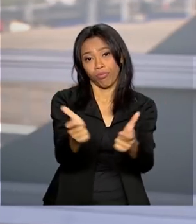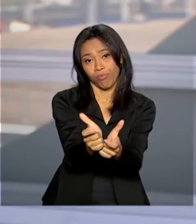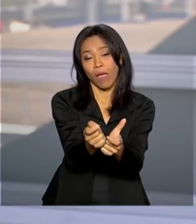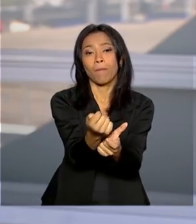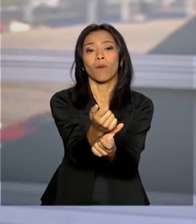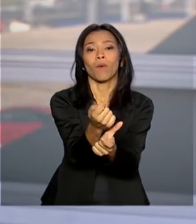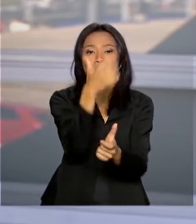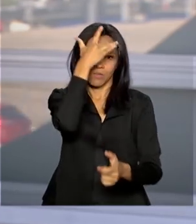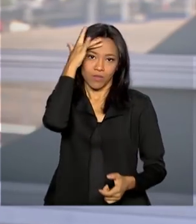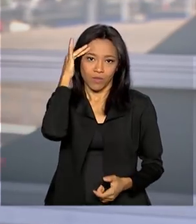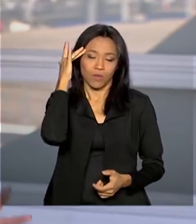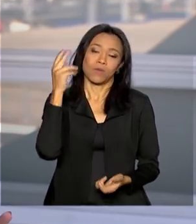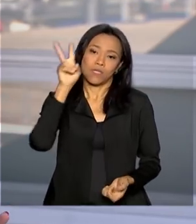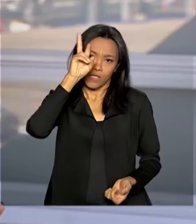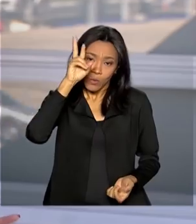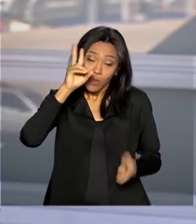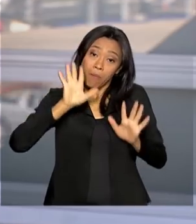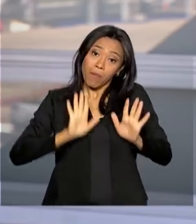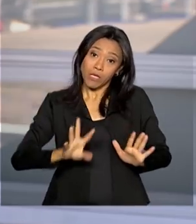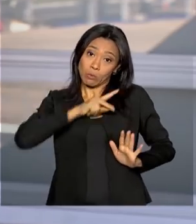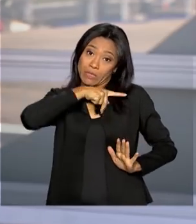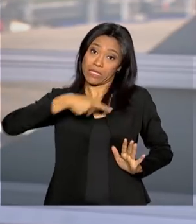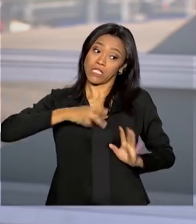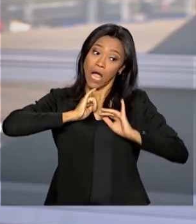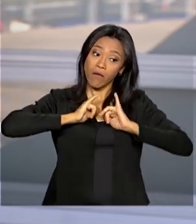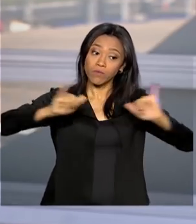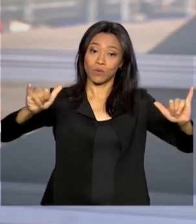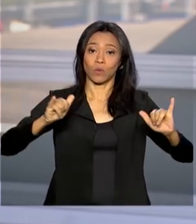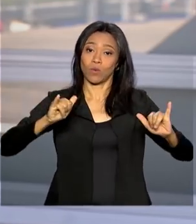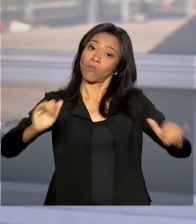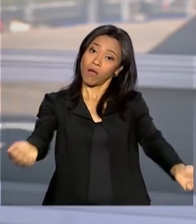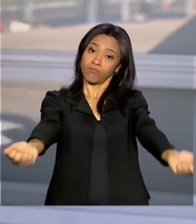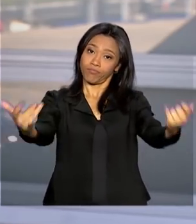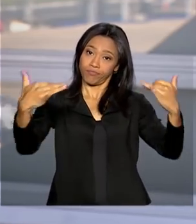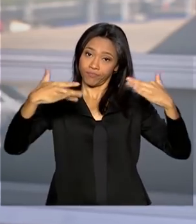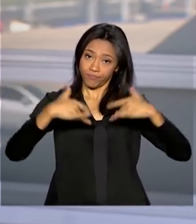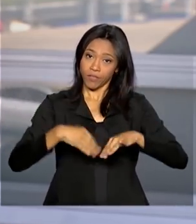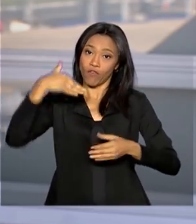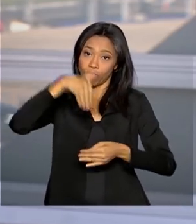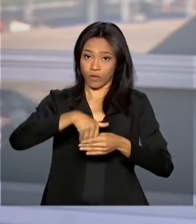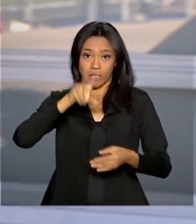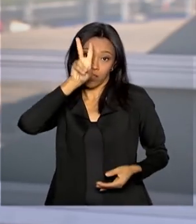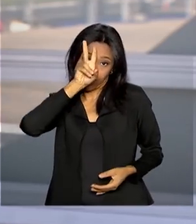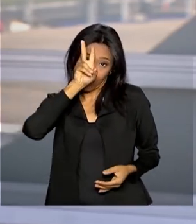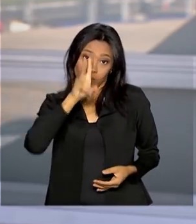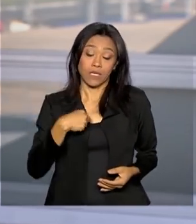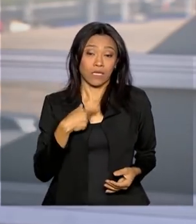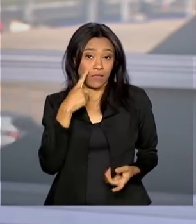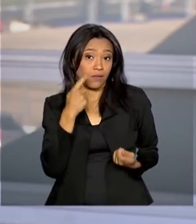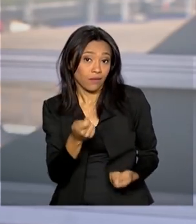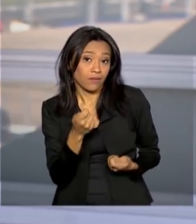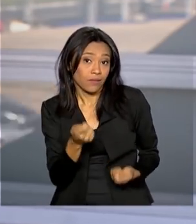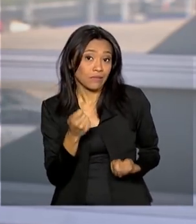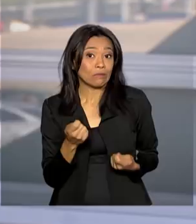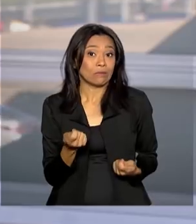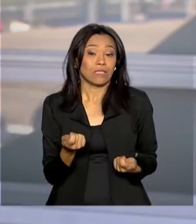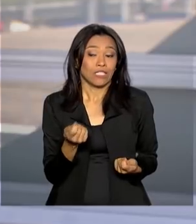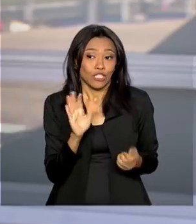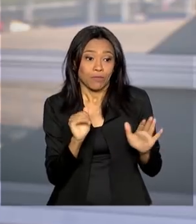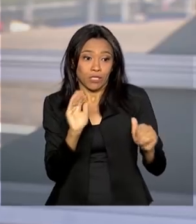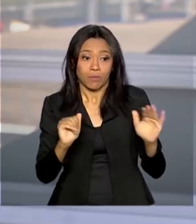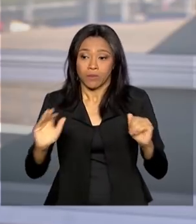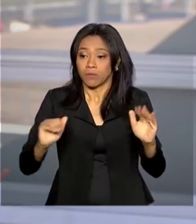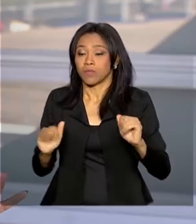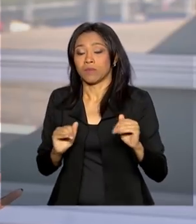presidente Davi Alcolumbre convocou essa sessão e está conversando ali com os líderes para tentar garantir a presença necessária. A